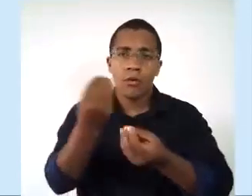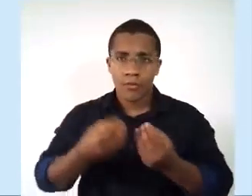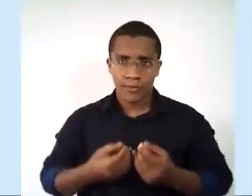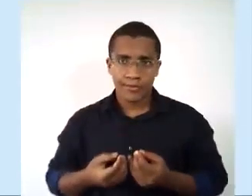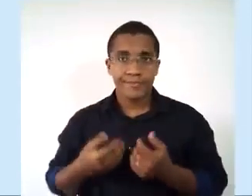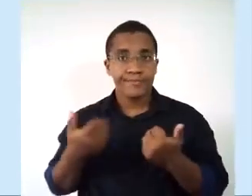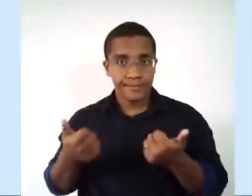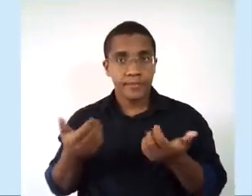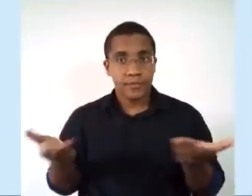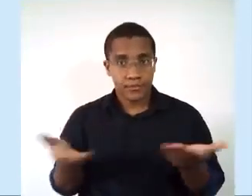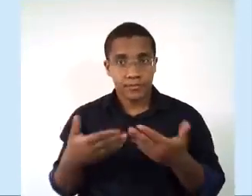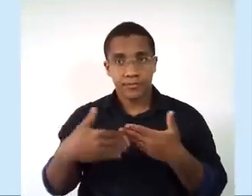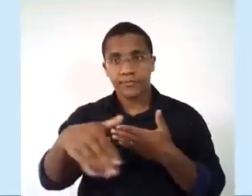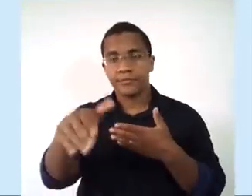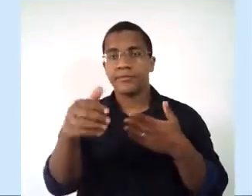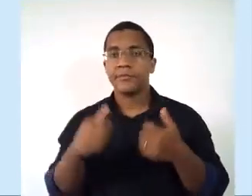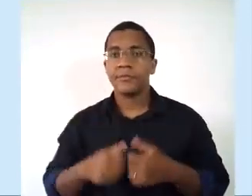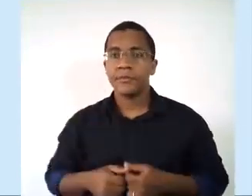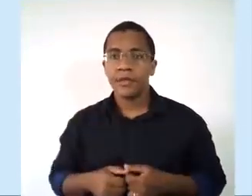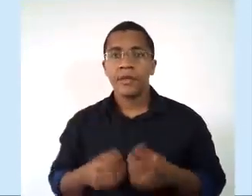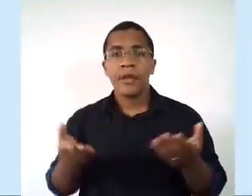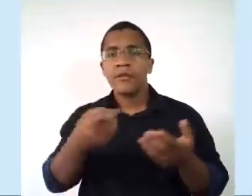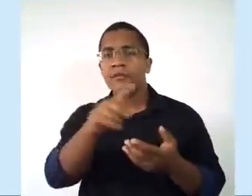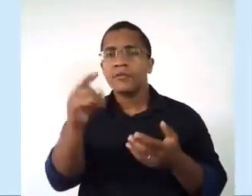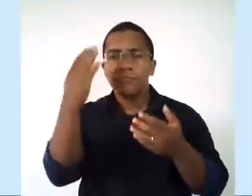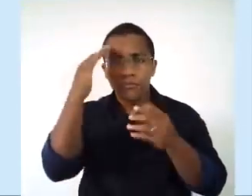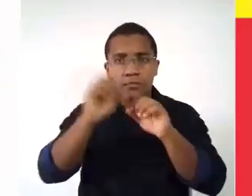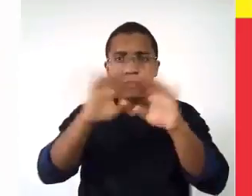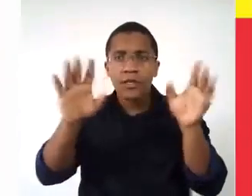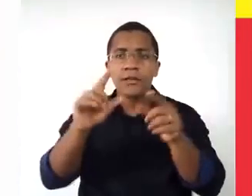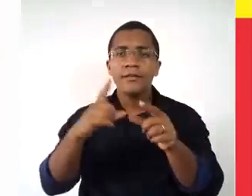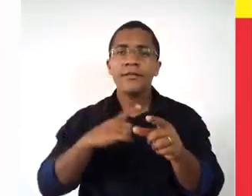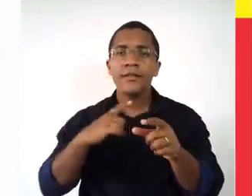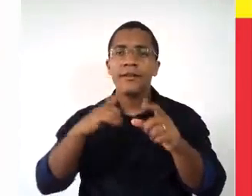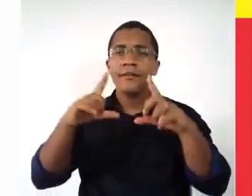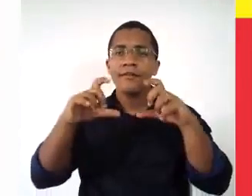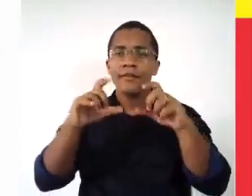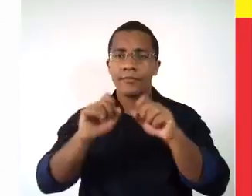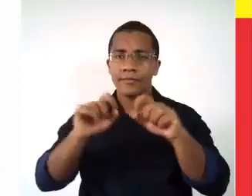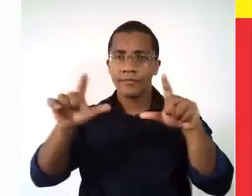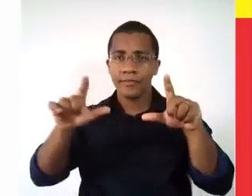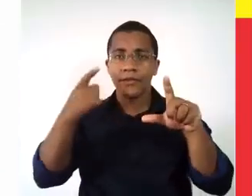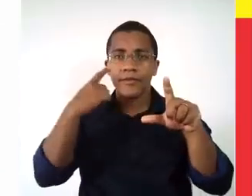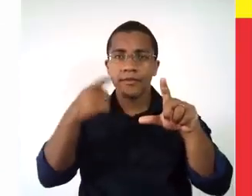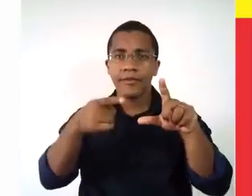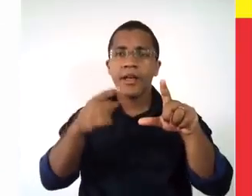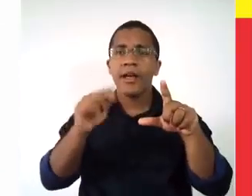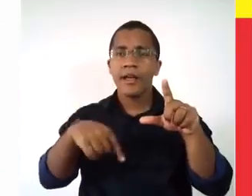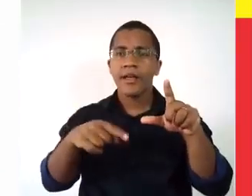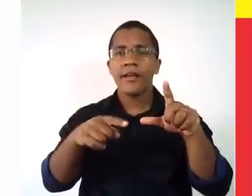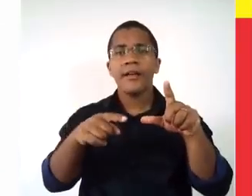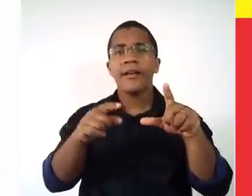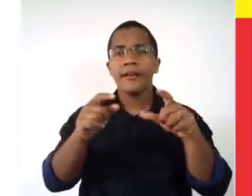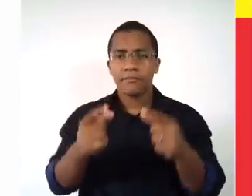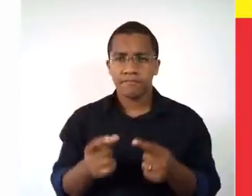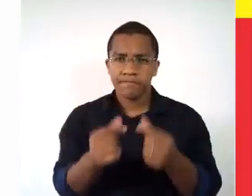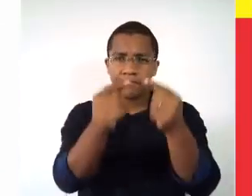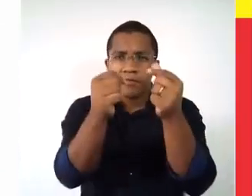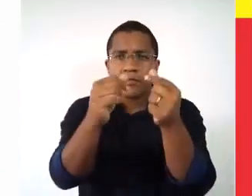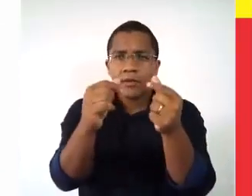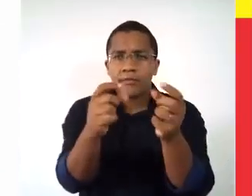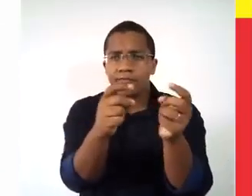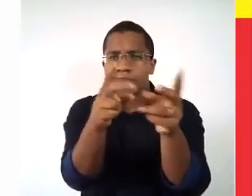lá. Gente, para que vocês entendam, certo? Eu trouxe uma imagem aí que vocês estão vendo na tela, certo? Sobre o capitalismo comercial, tá? Então